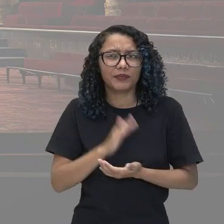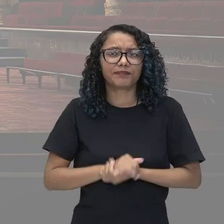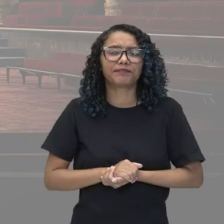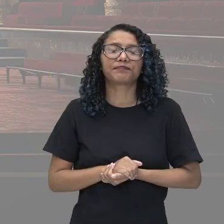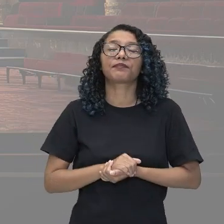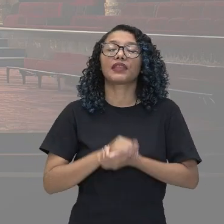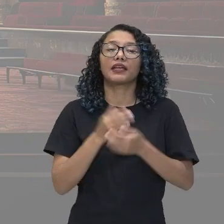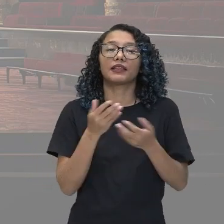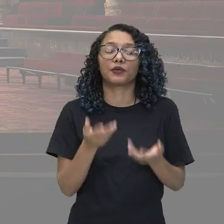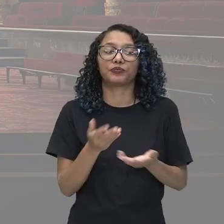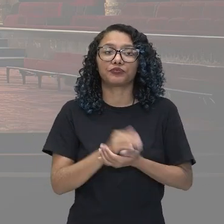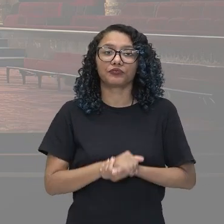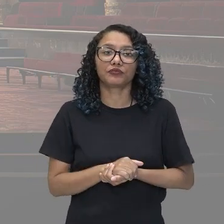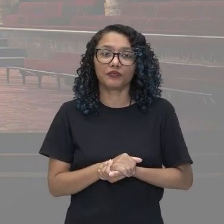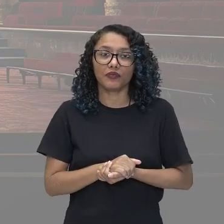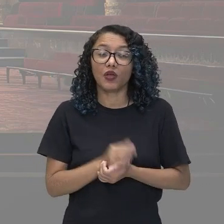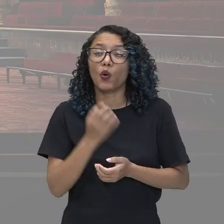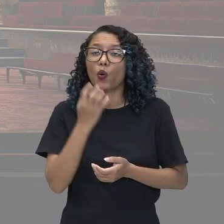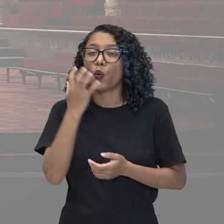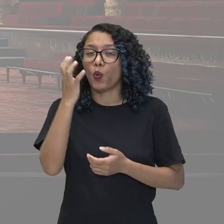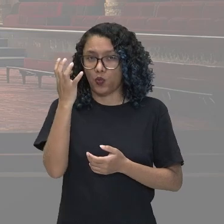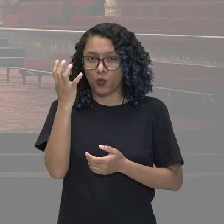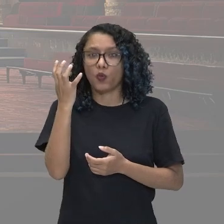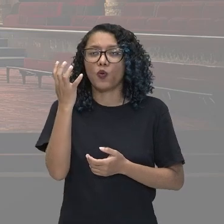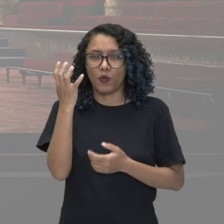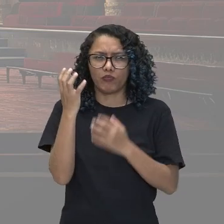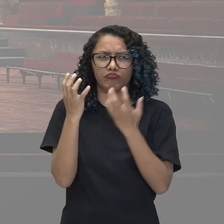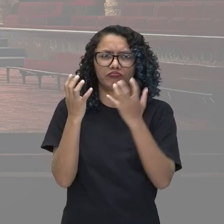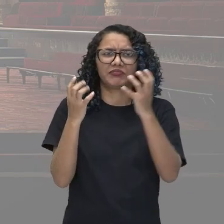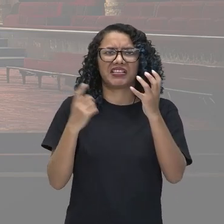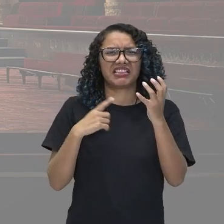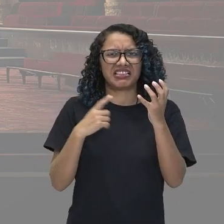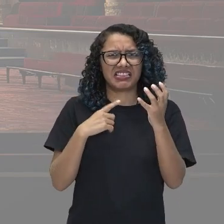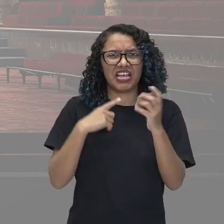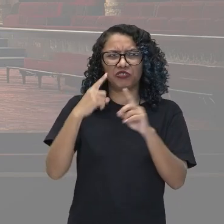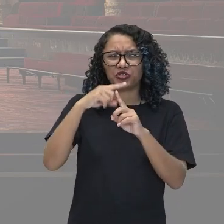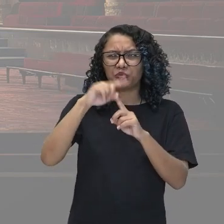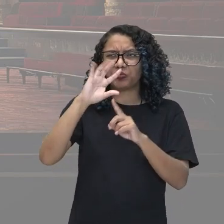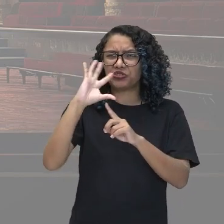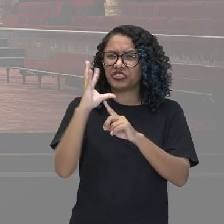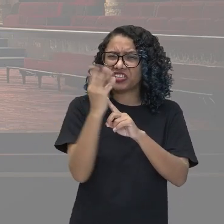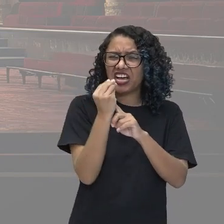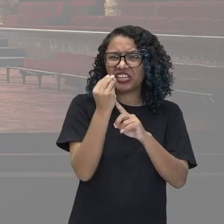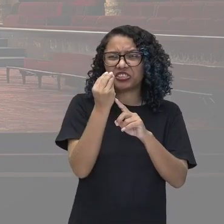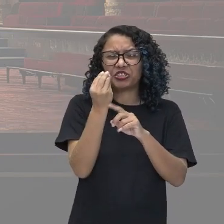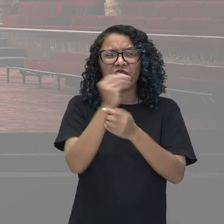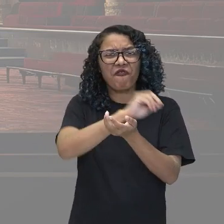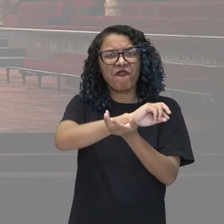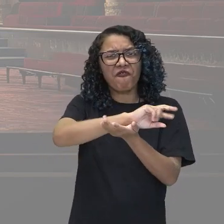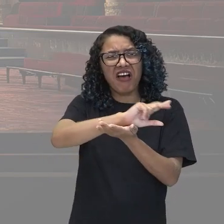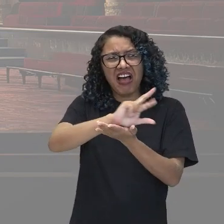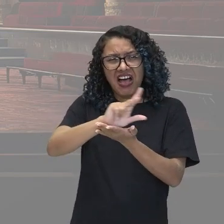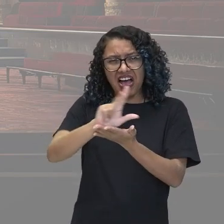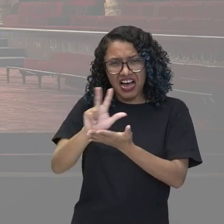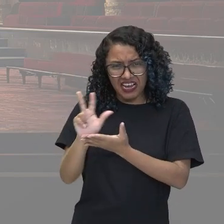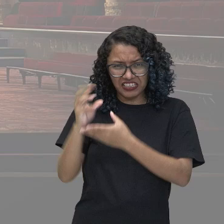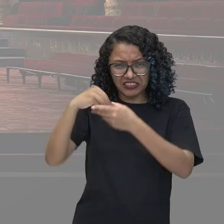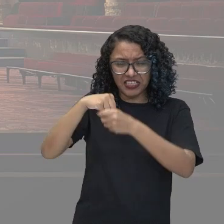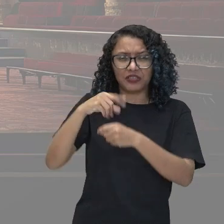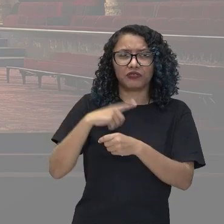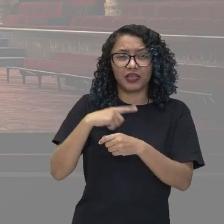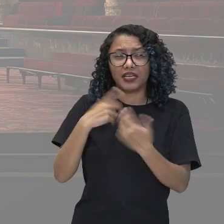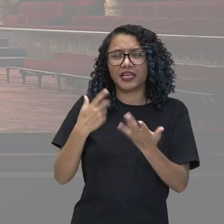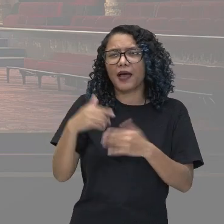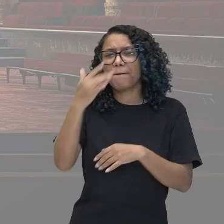a ópera, ela envolve todas as manifestações artísticas. E quem escreve a